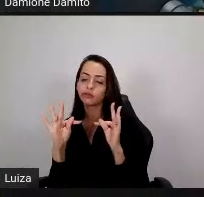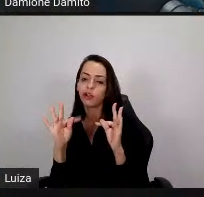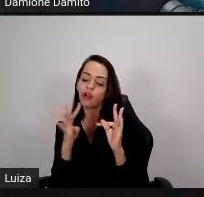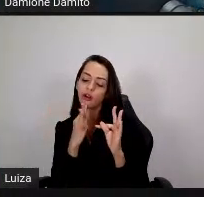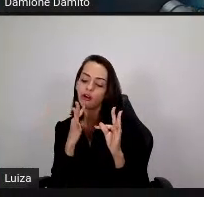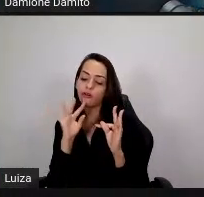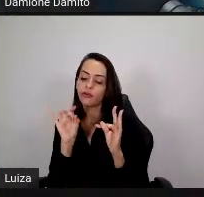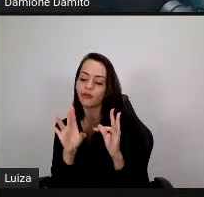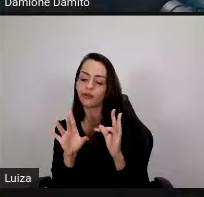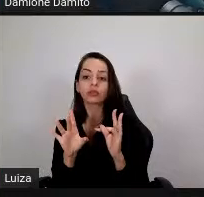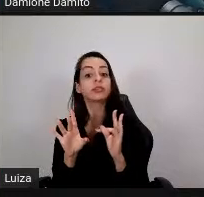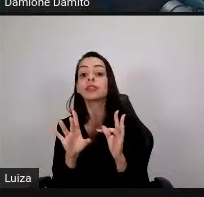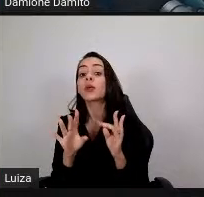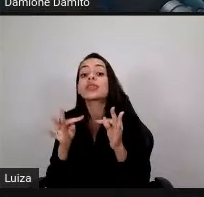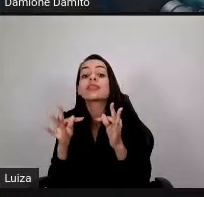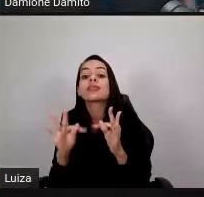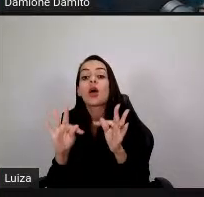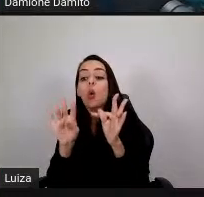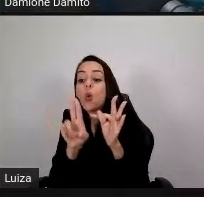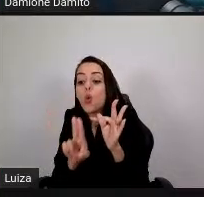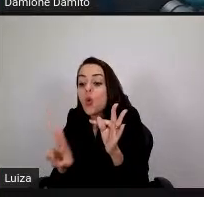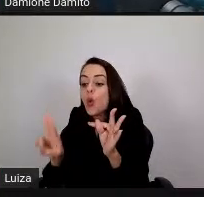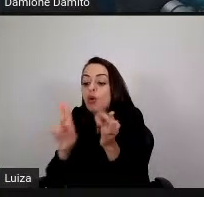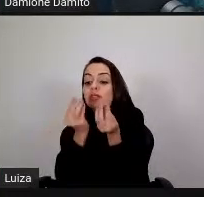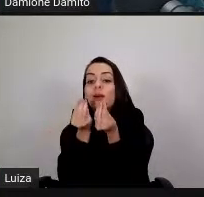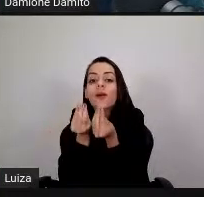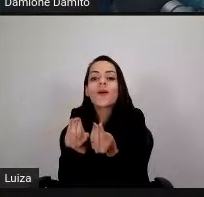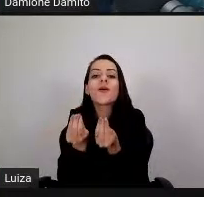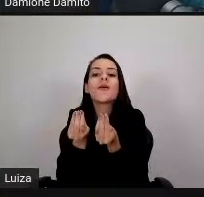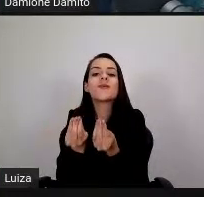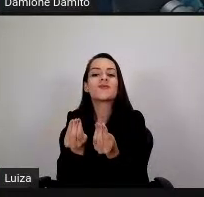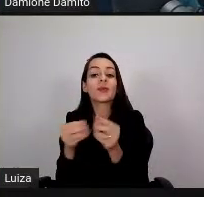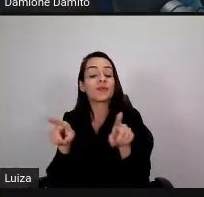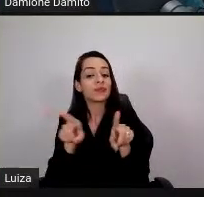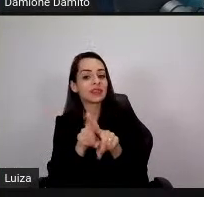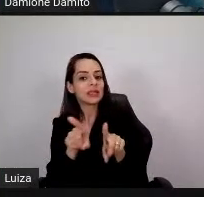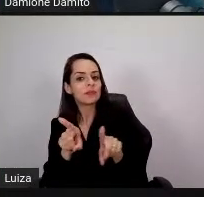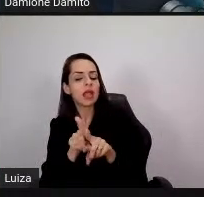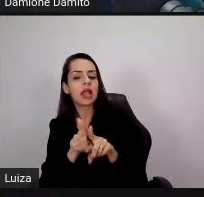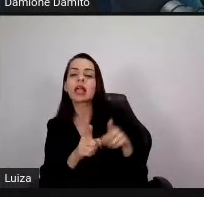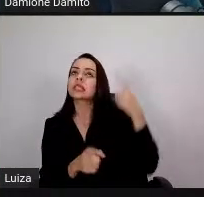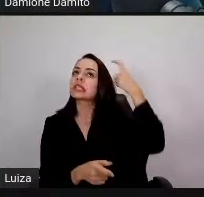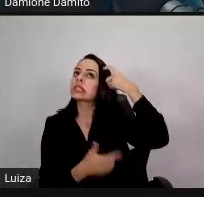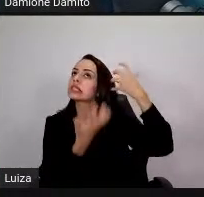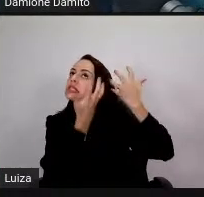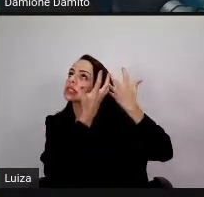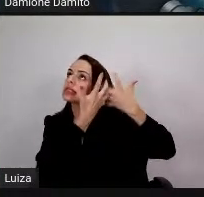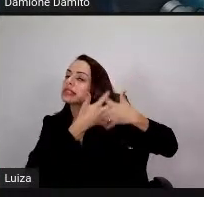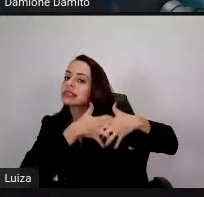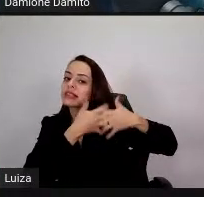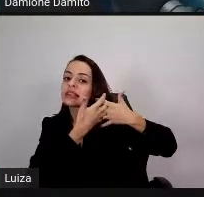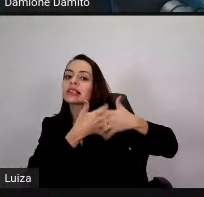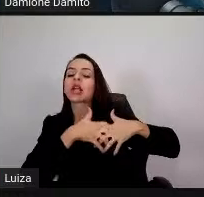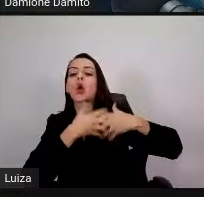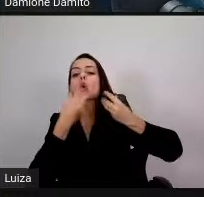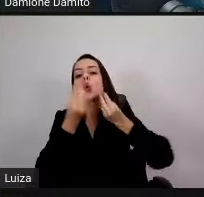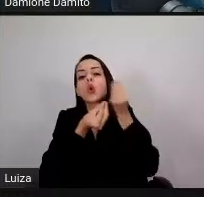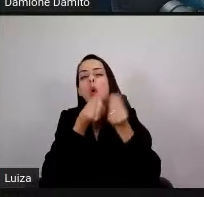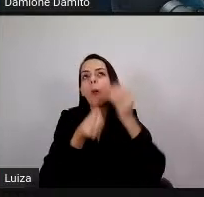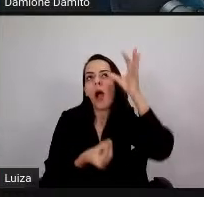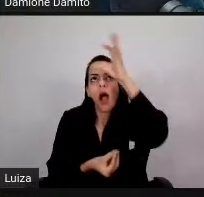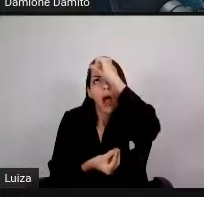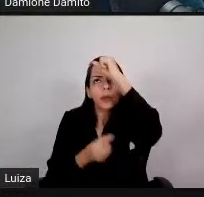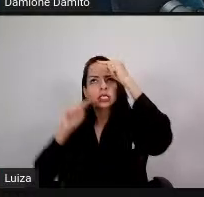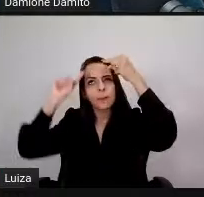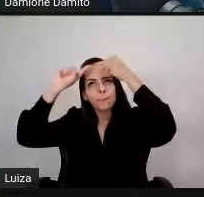e combinando-se ainda com os avanços da neurociência, da aprendizagem, da neuroaprendizagem, ou